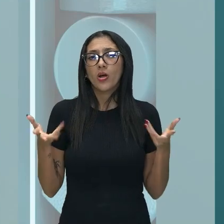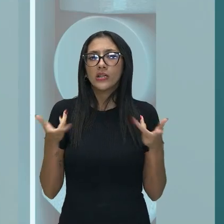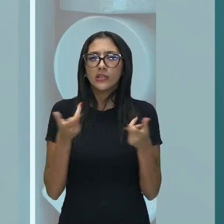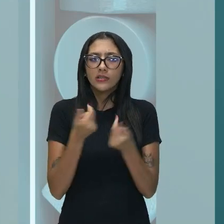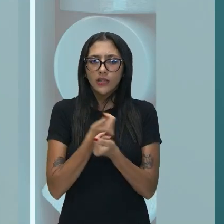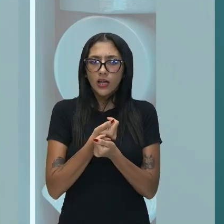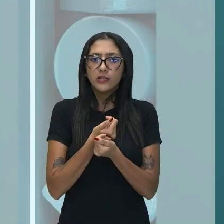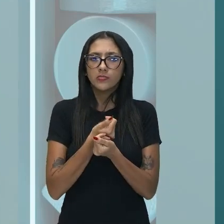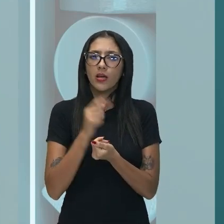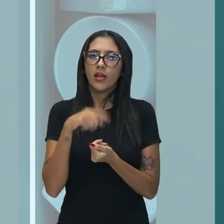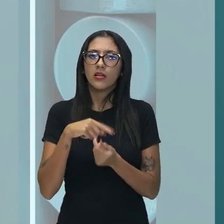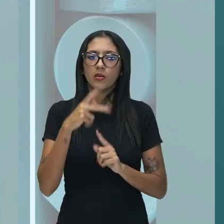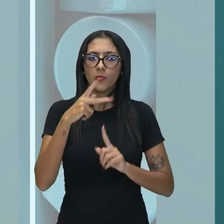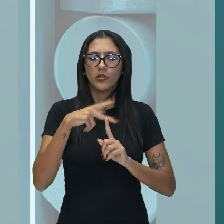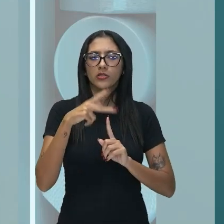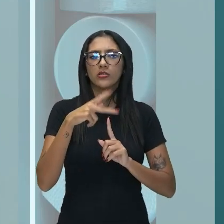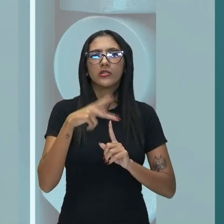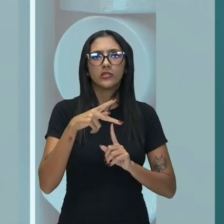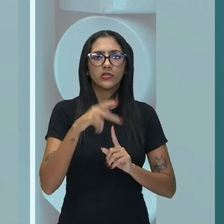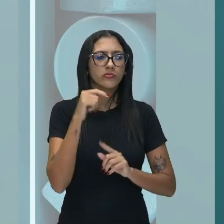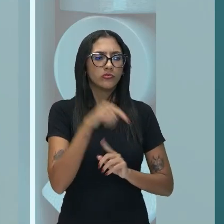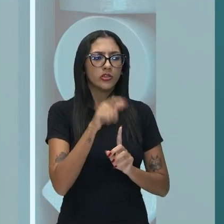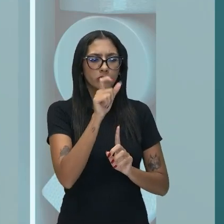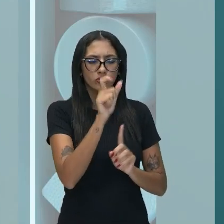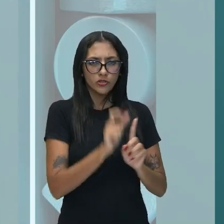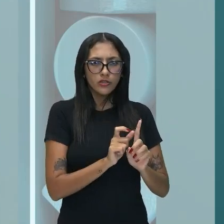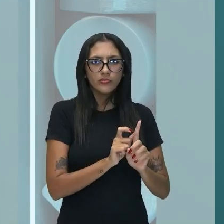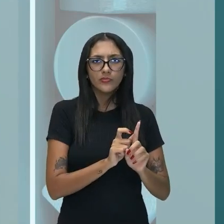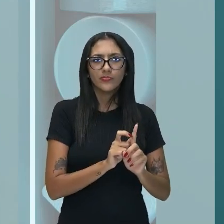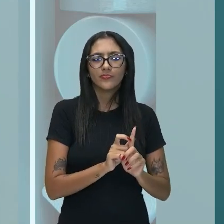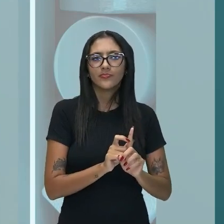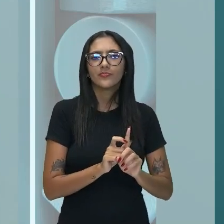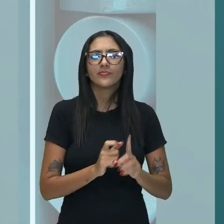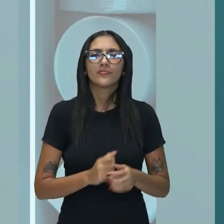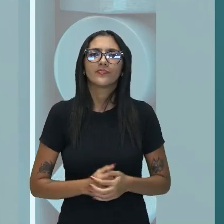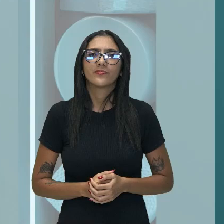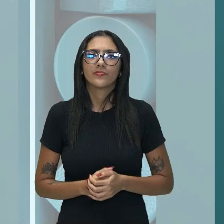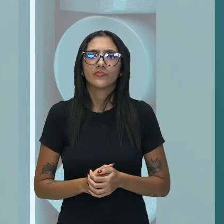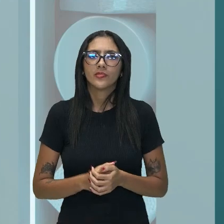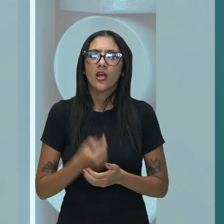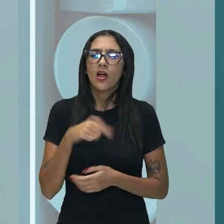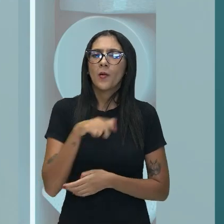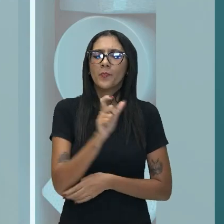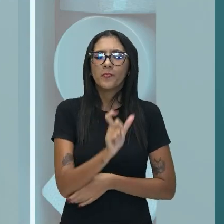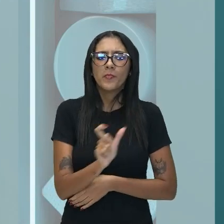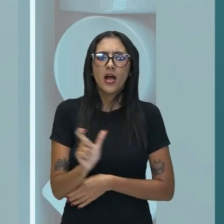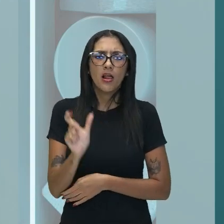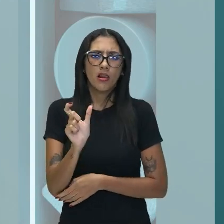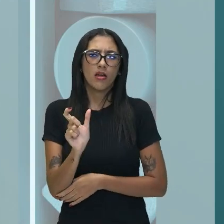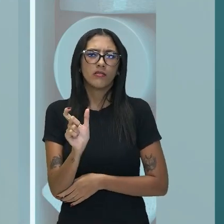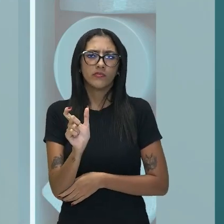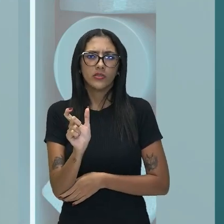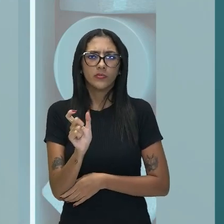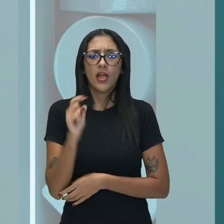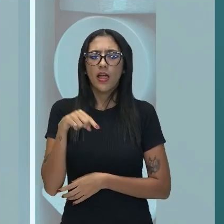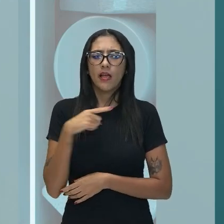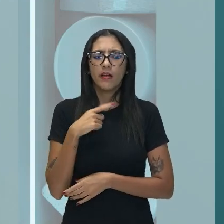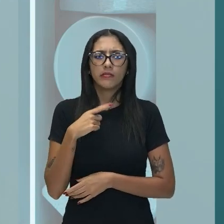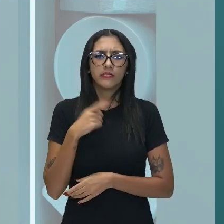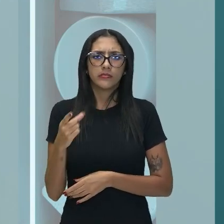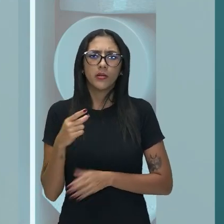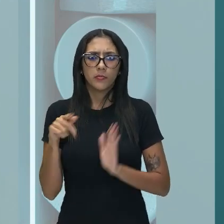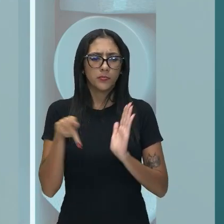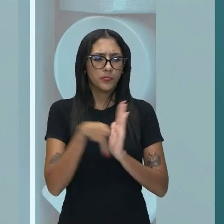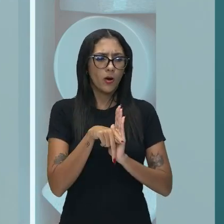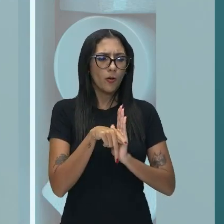o predicativo do sujeito. Aquele termo, aquela palavra que vai qualificar o